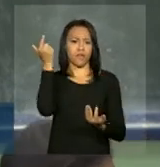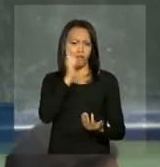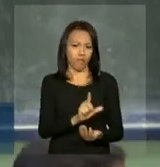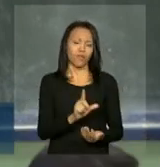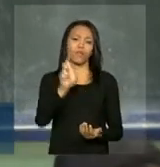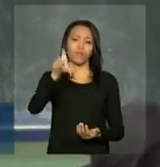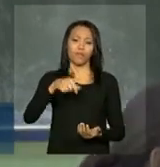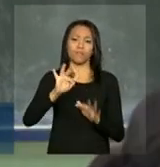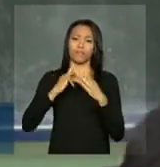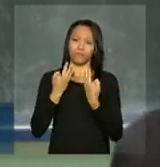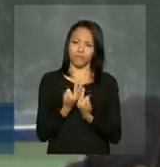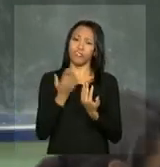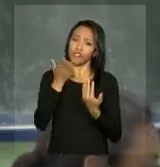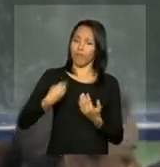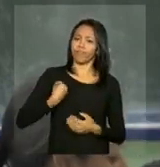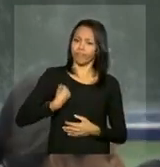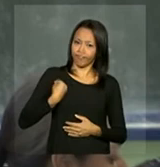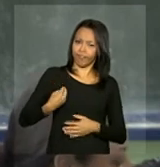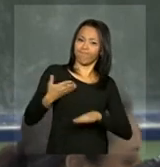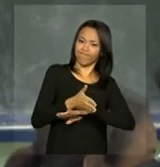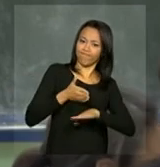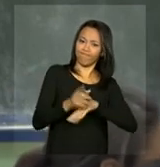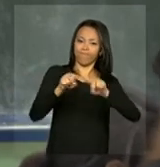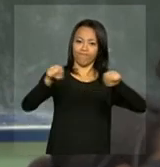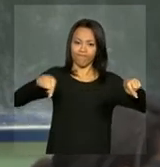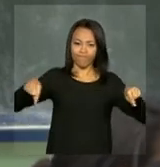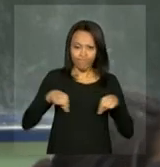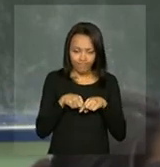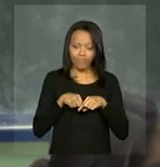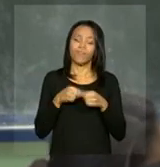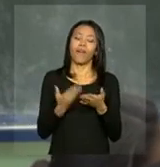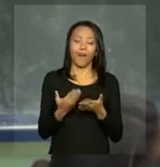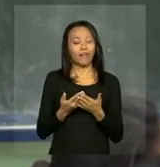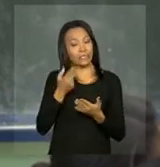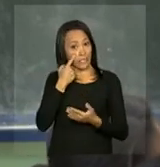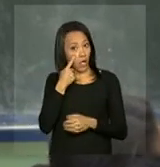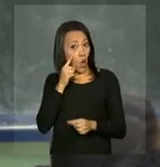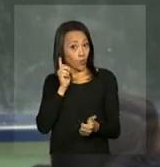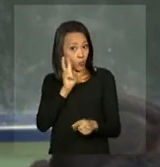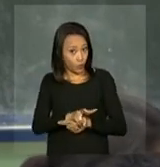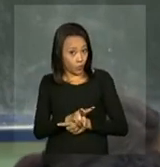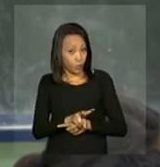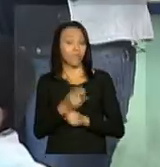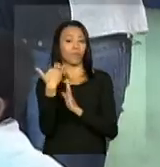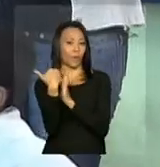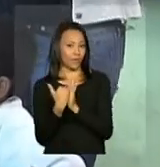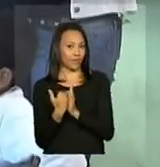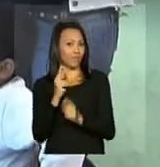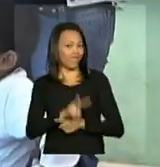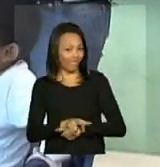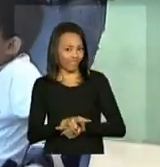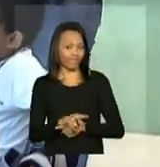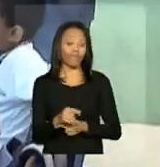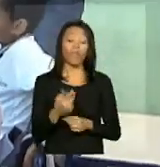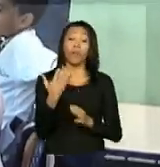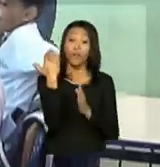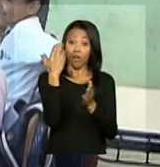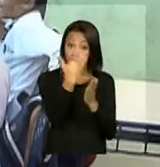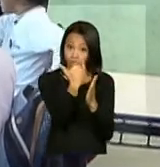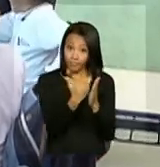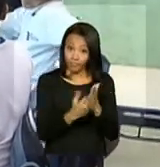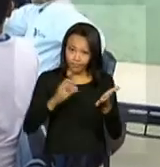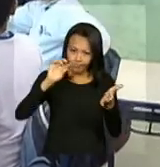benefício que estão em sala de aula e têm a frequência escolar acompanhada pelo programa. O monitoramento da